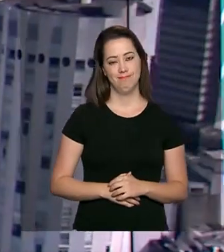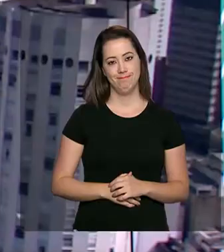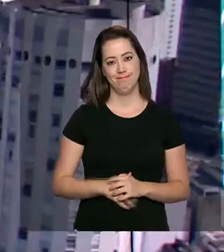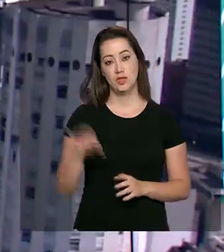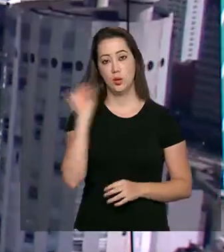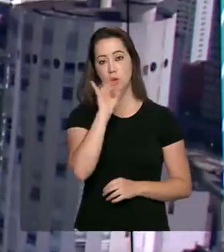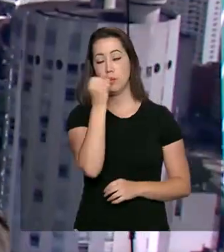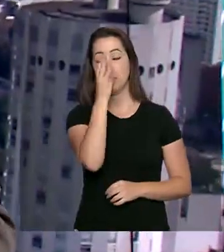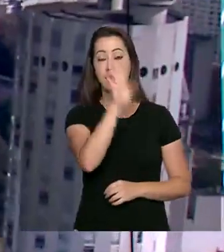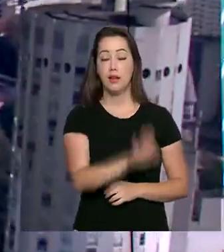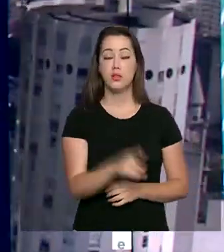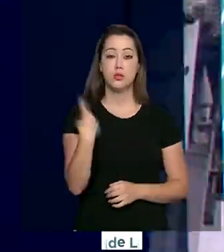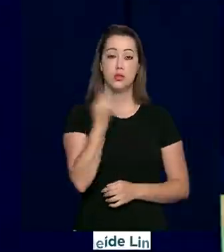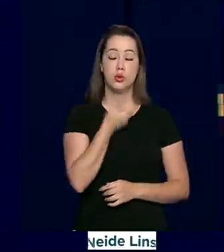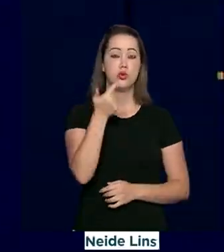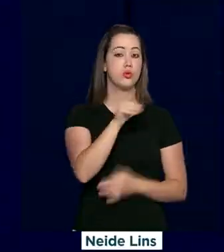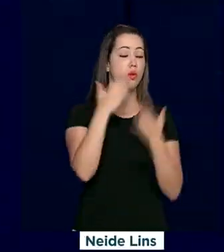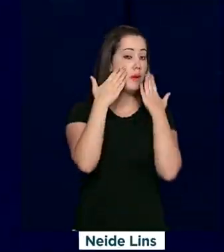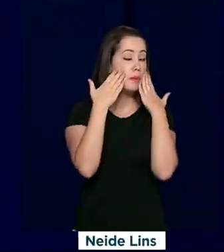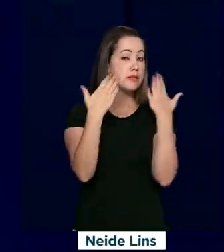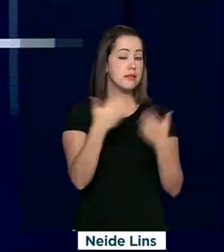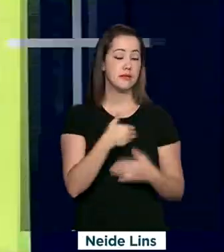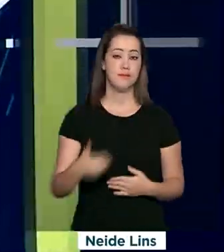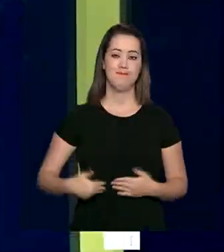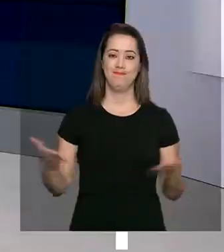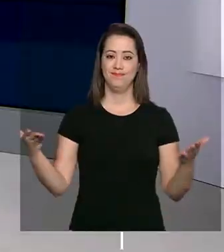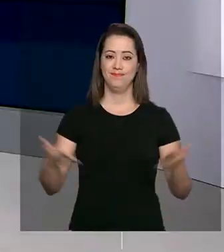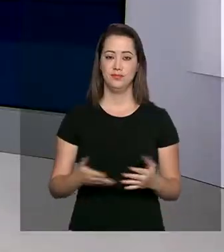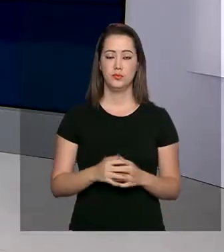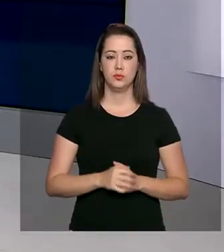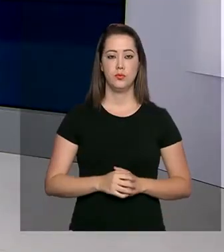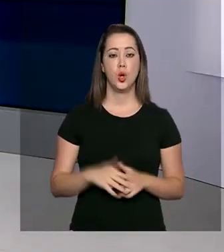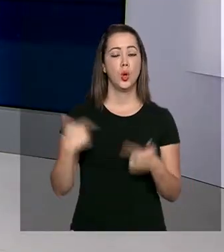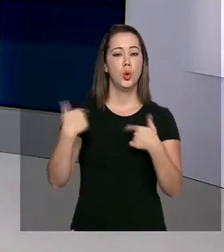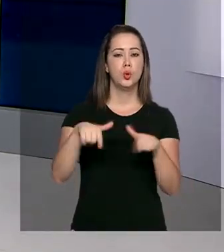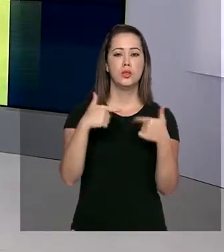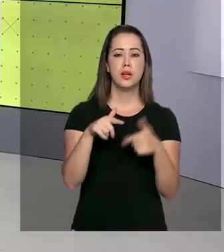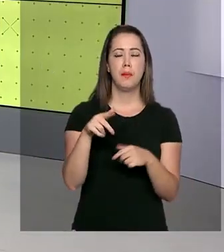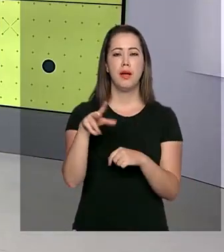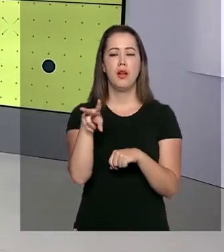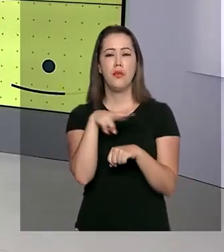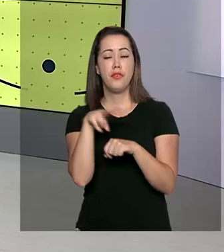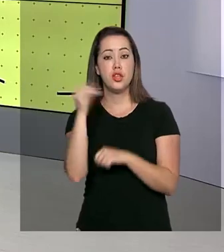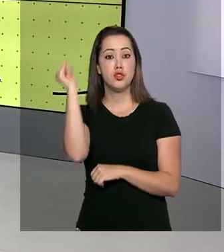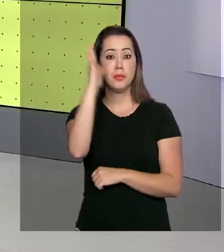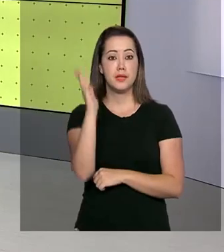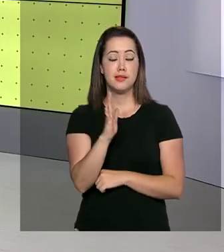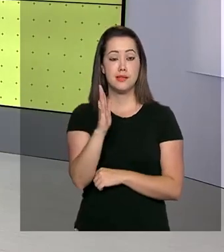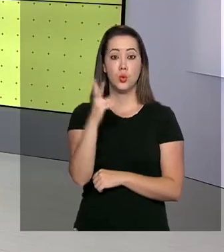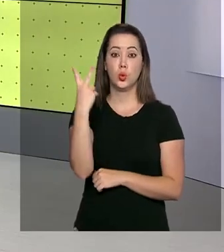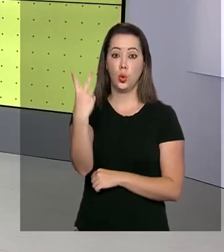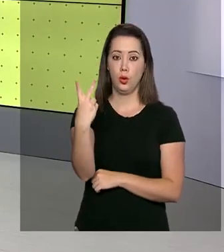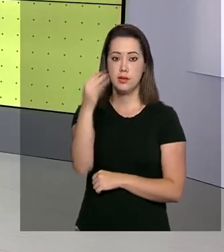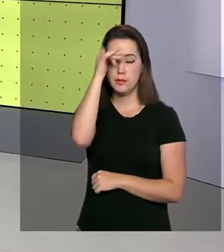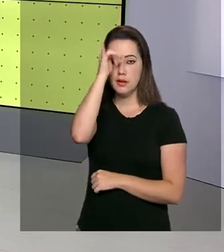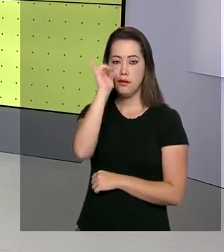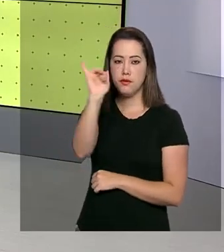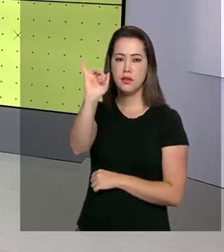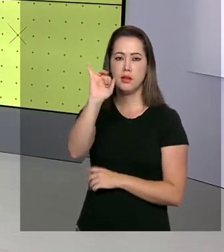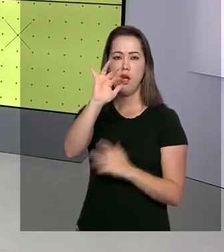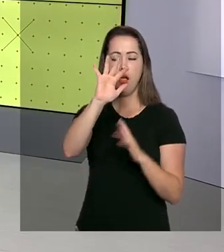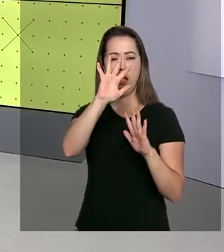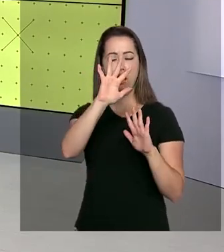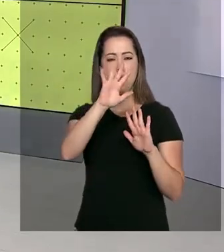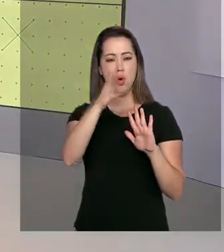Olá, boa tarde. Estamos de volta com o governo agora. A Operação Verde Brasil 2 de combate ao desmatamento na Amazônia Legal